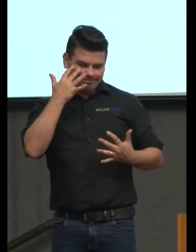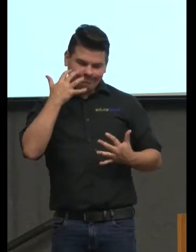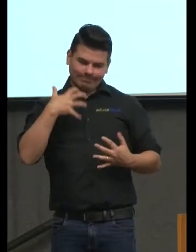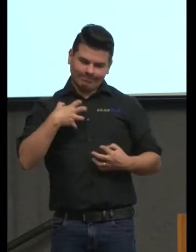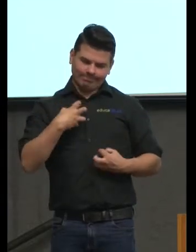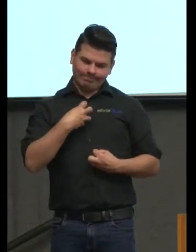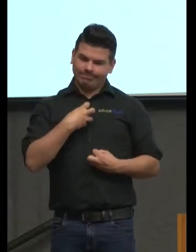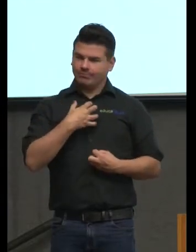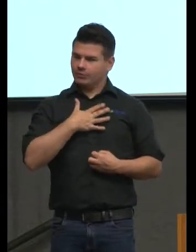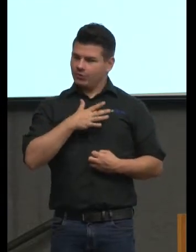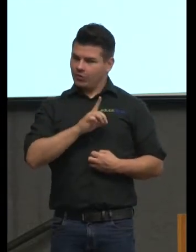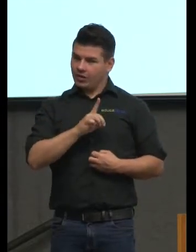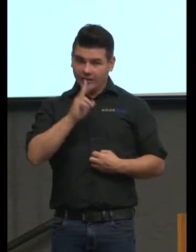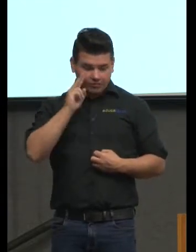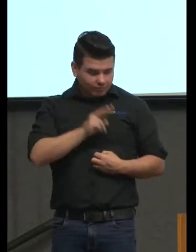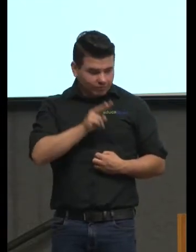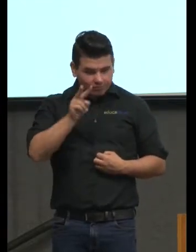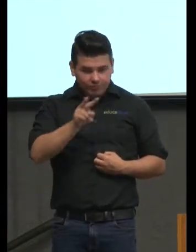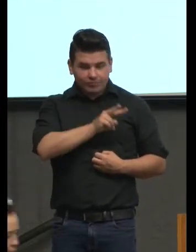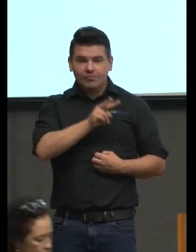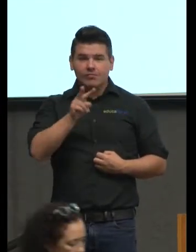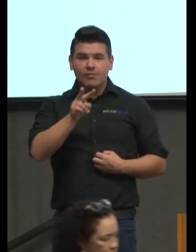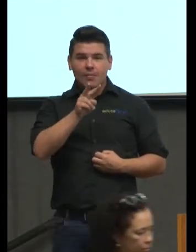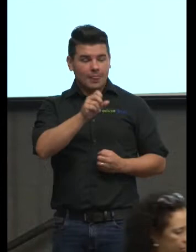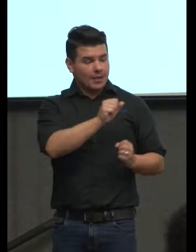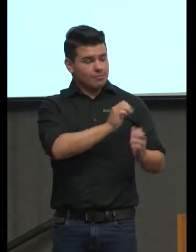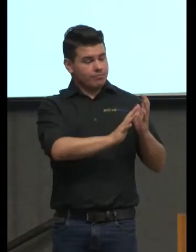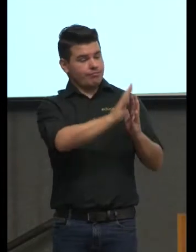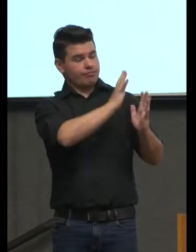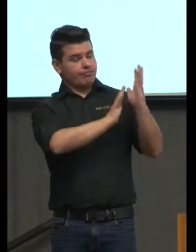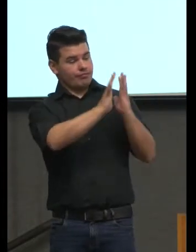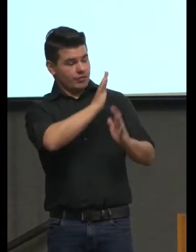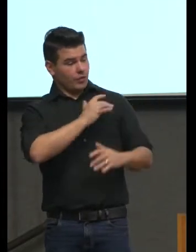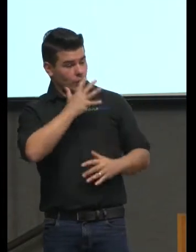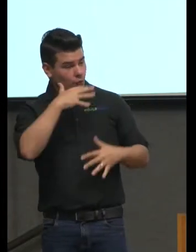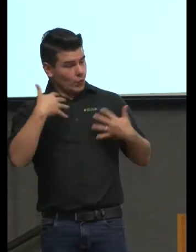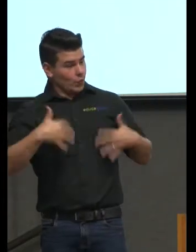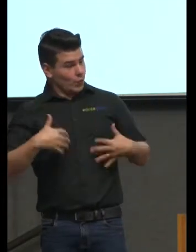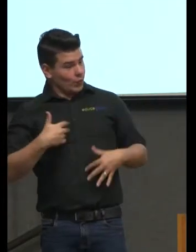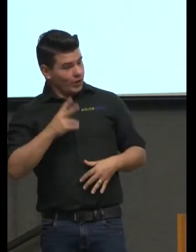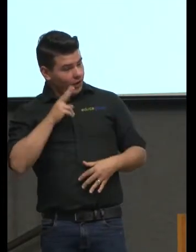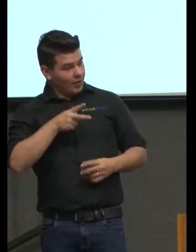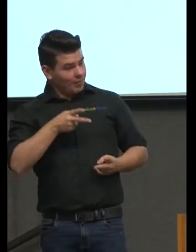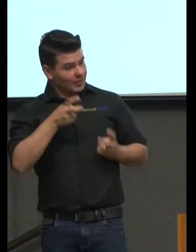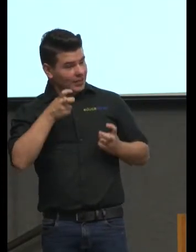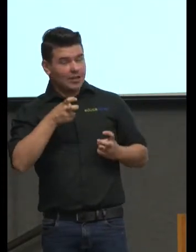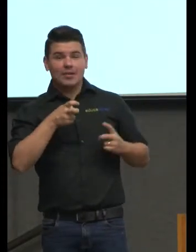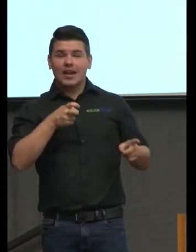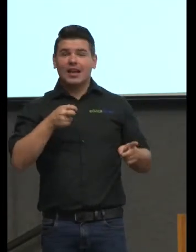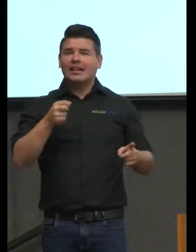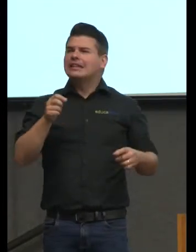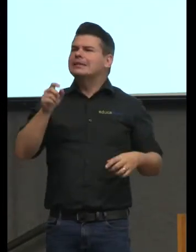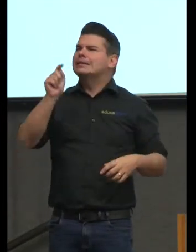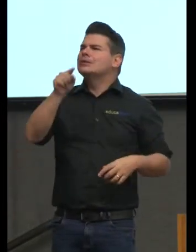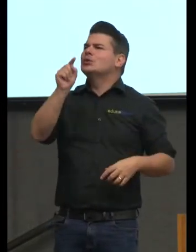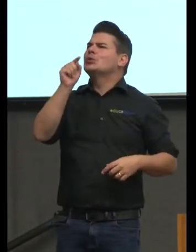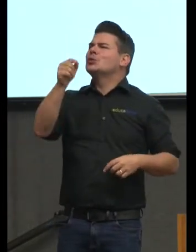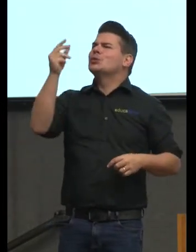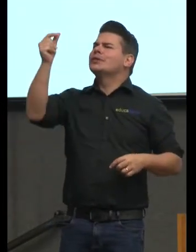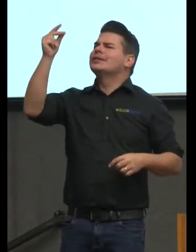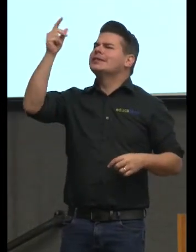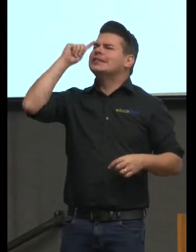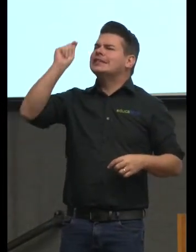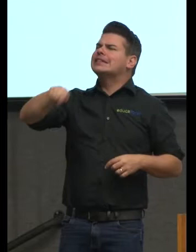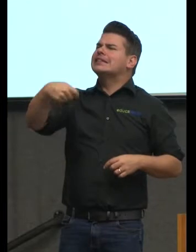sentir aquilo que agrada a língua ou não agrada mesmo que elas não saibam dar nome mas é